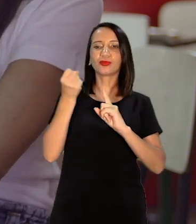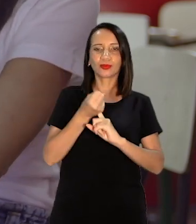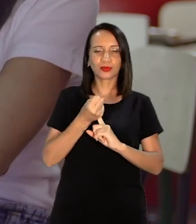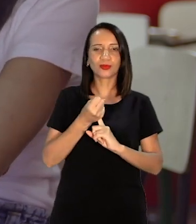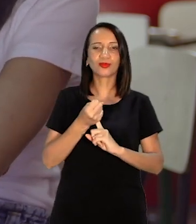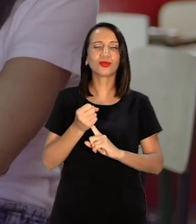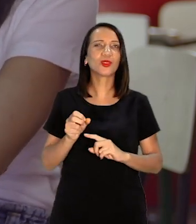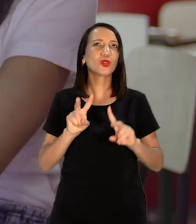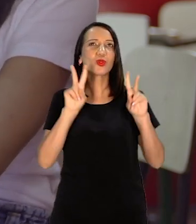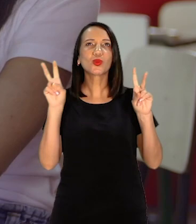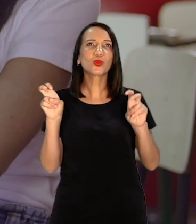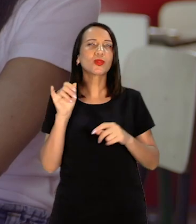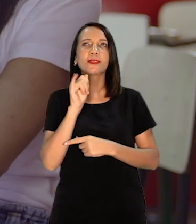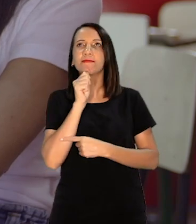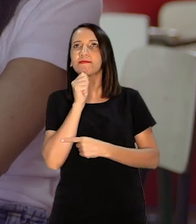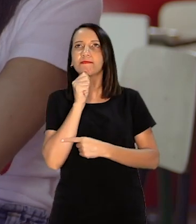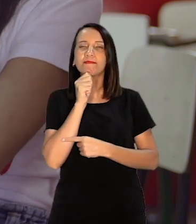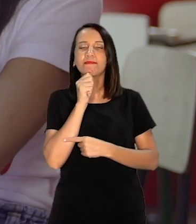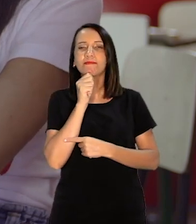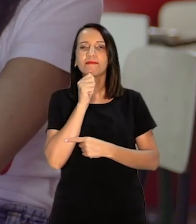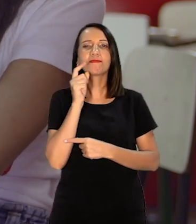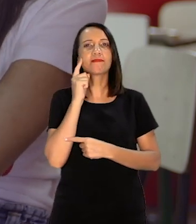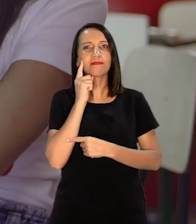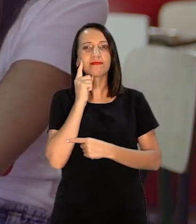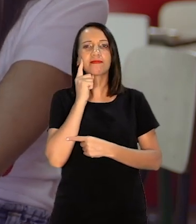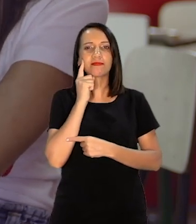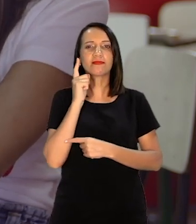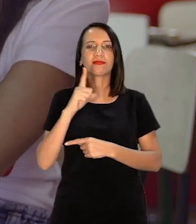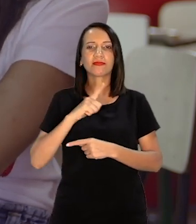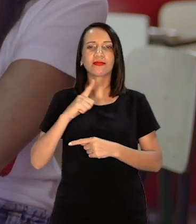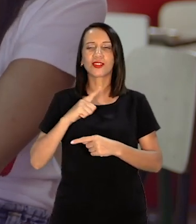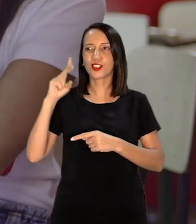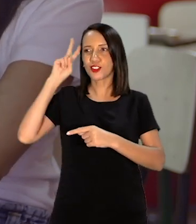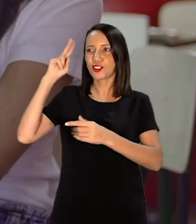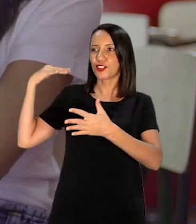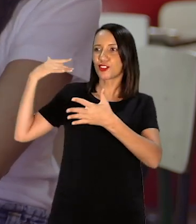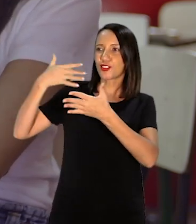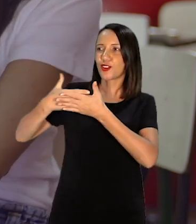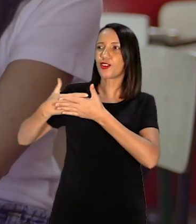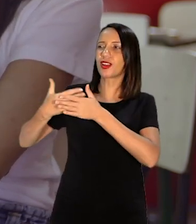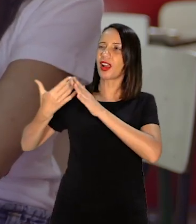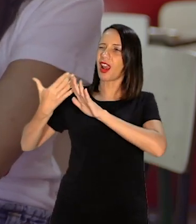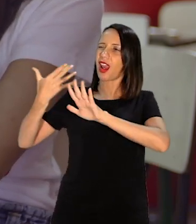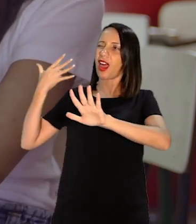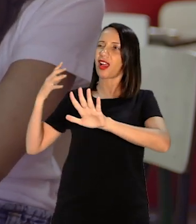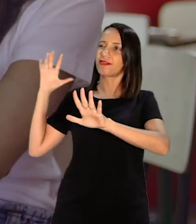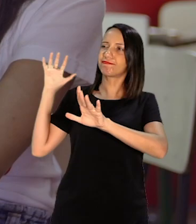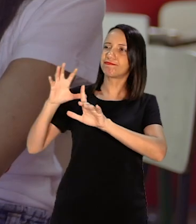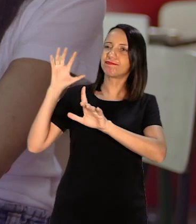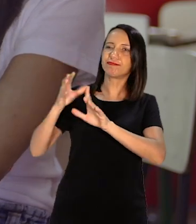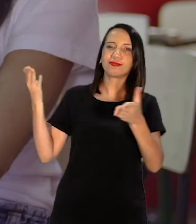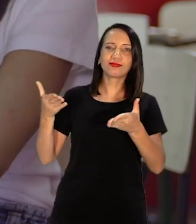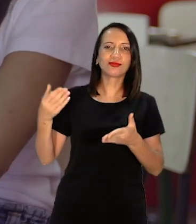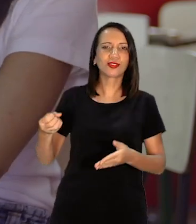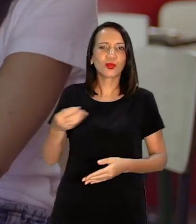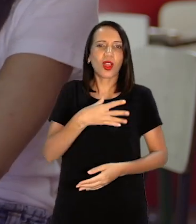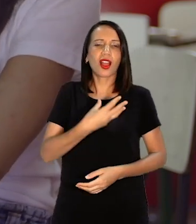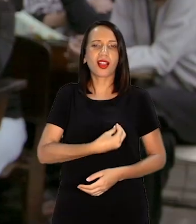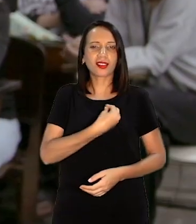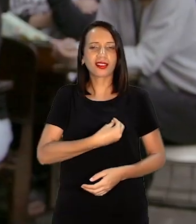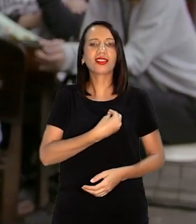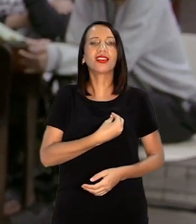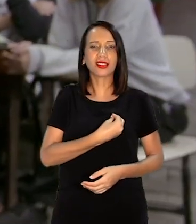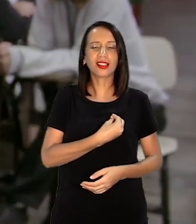sobre... É branca de cabelos longos ...que influenciam hoje na nossa atualidade Não tinha noção